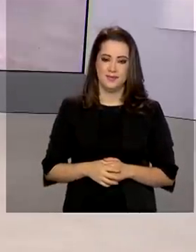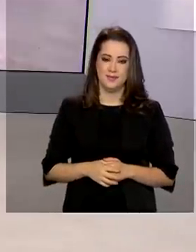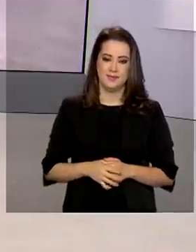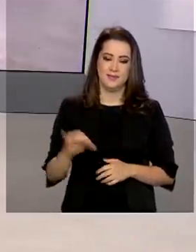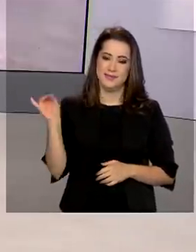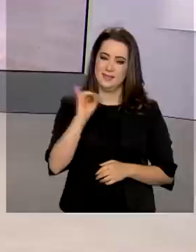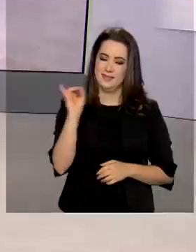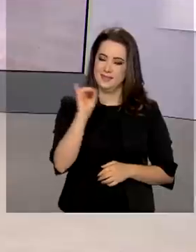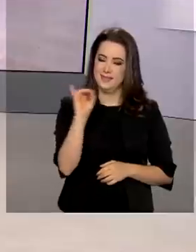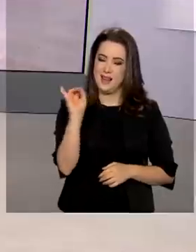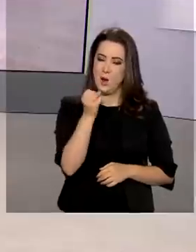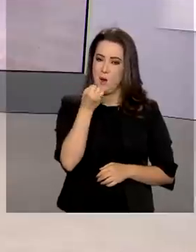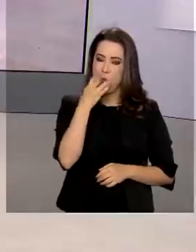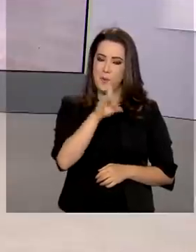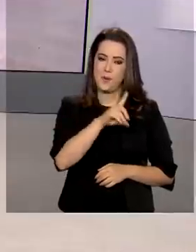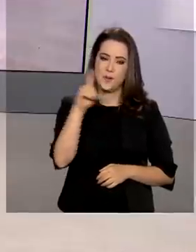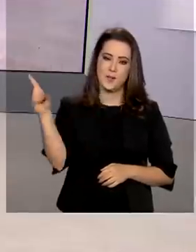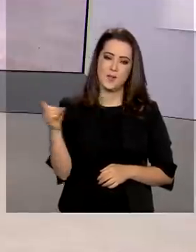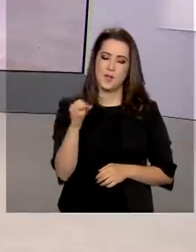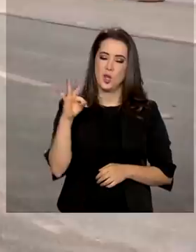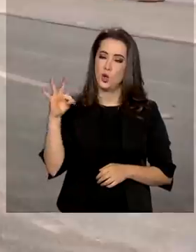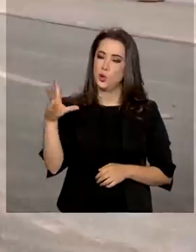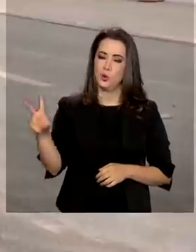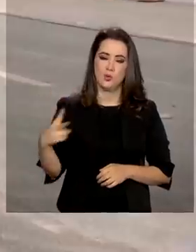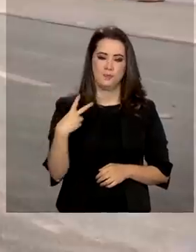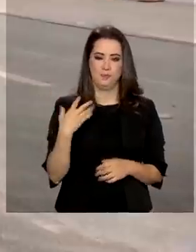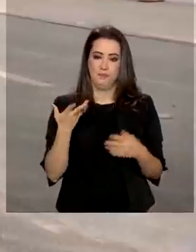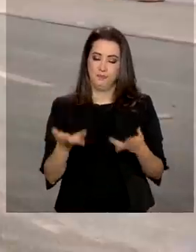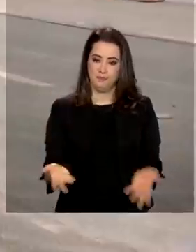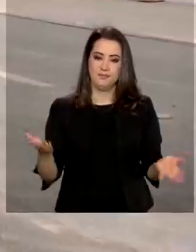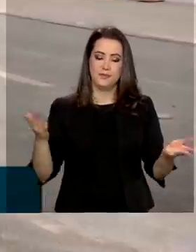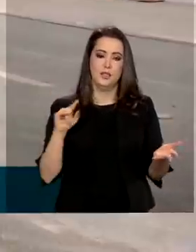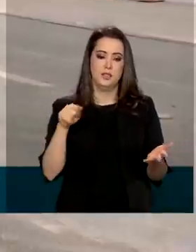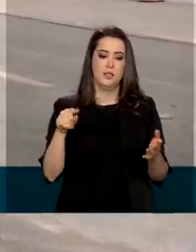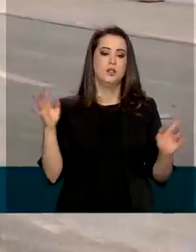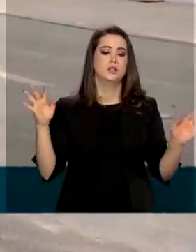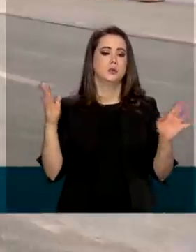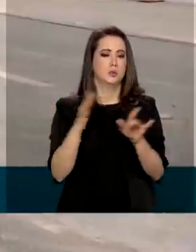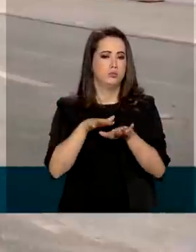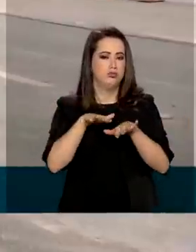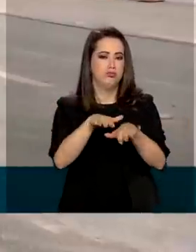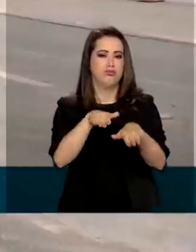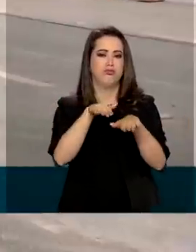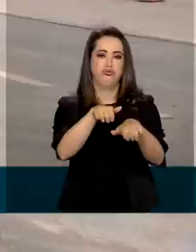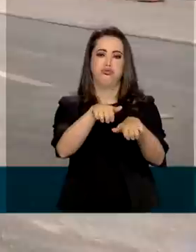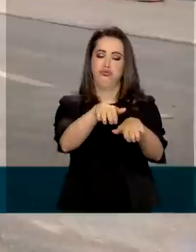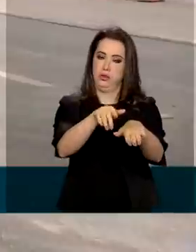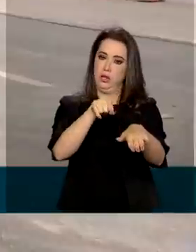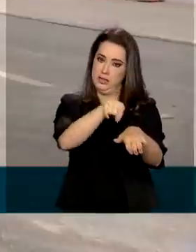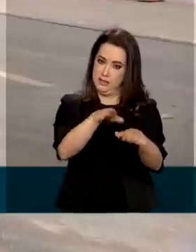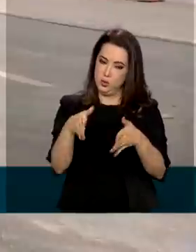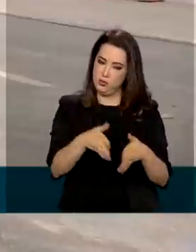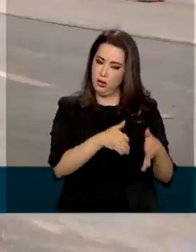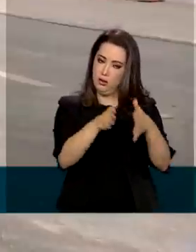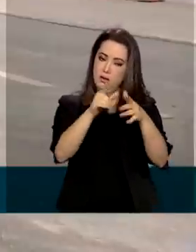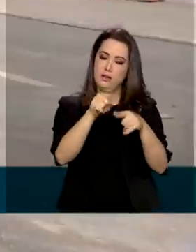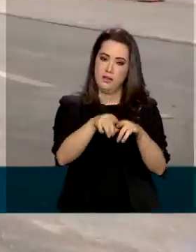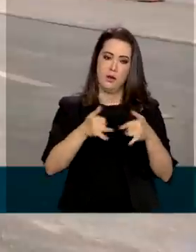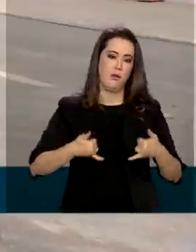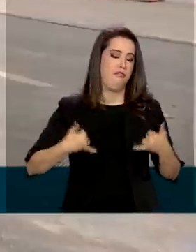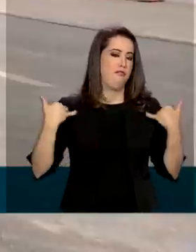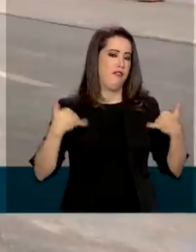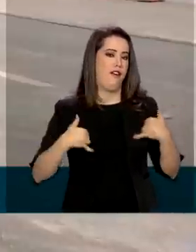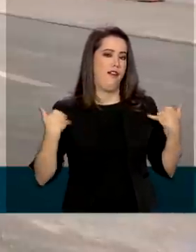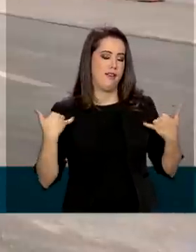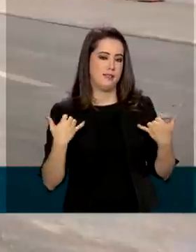Olá Manu, bom dia. Um bom dia a todos. Isso mesmo, com a movimentação intensa nas estradas, com festas de